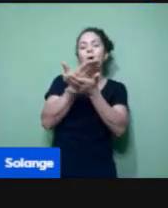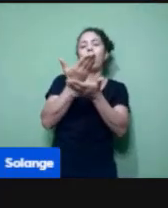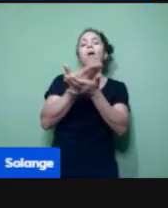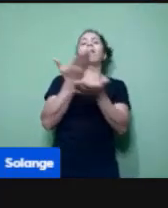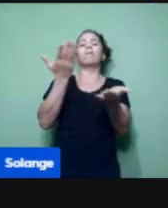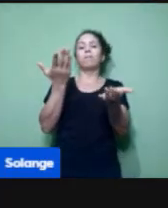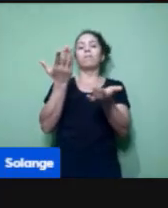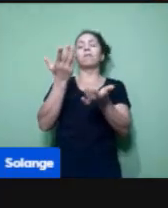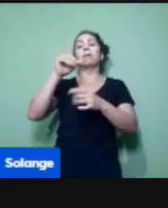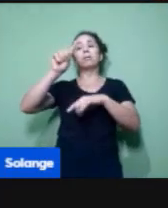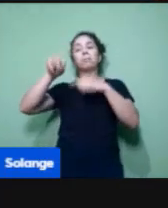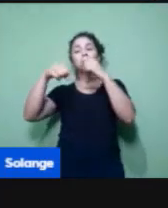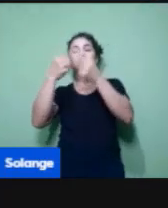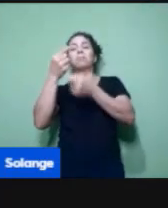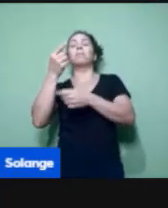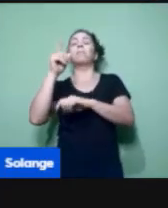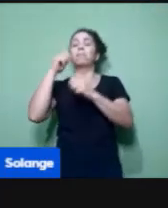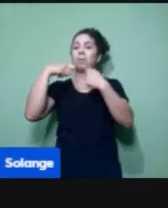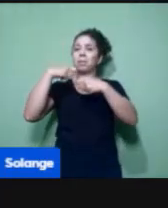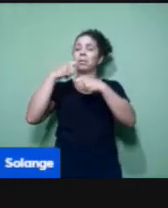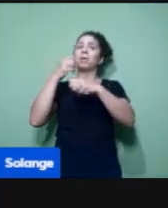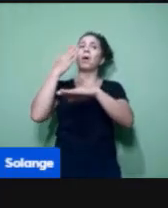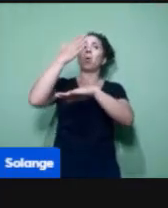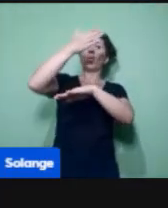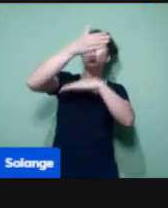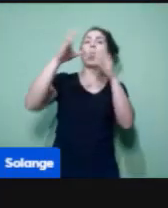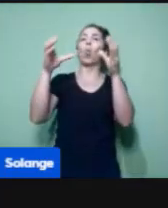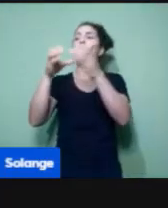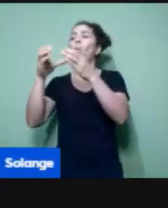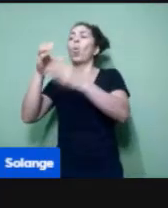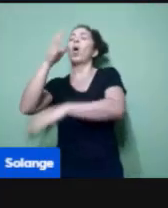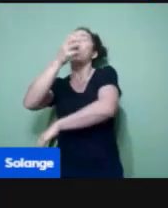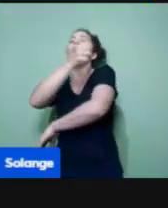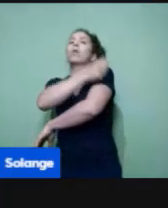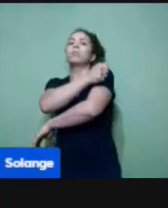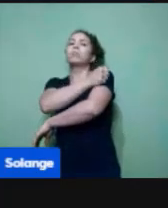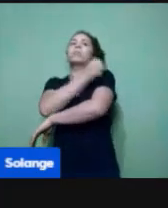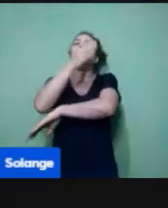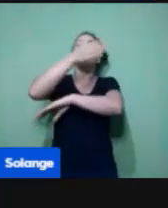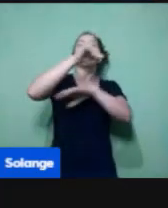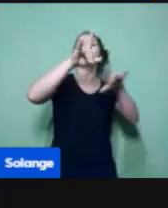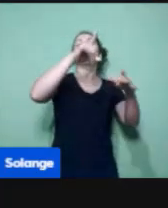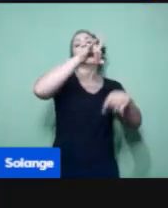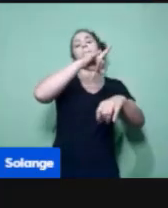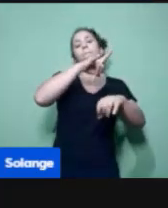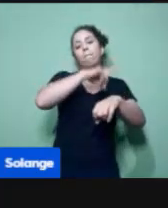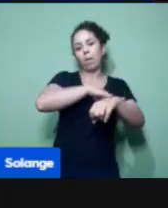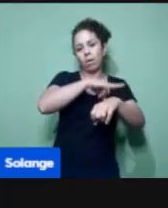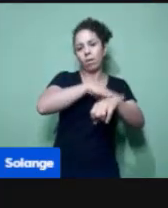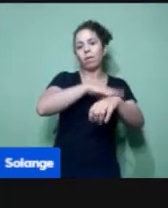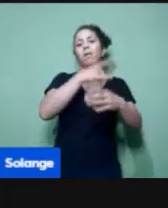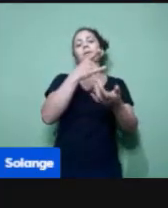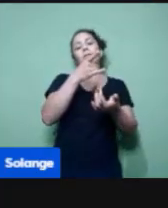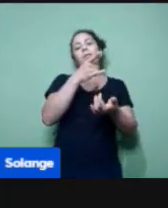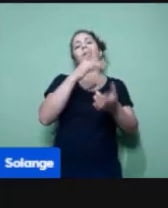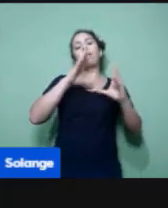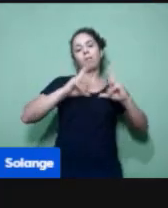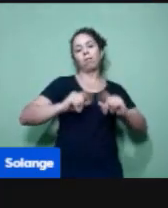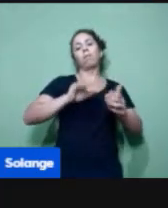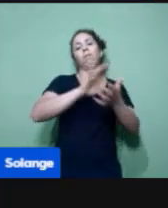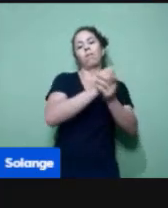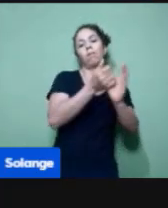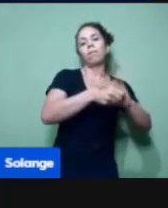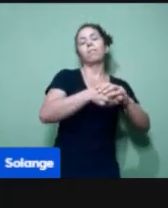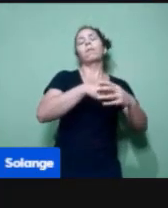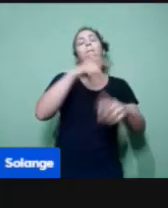alunos para banheiro. Então, como é que eu faço? Então, vamos pensar também em outras formas de fazer nossas práticas pedagógicas.